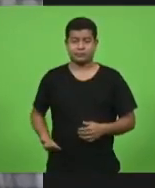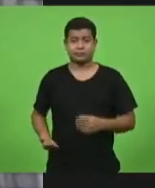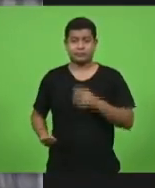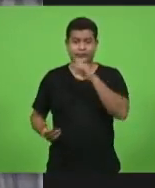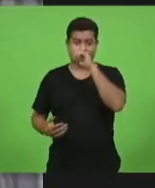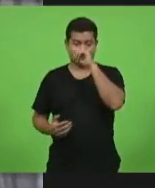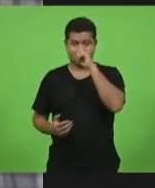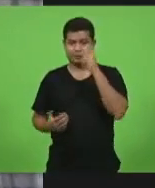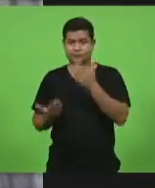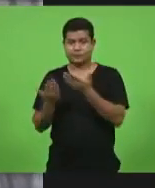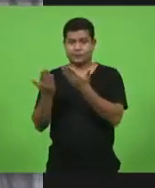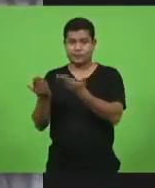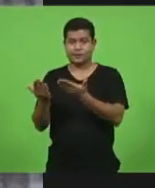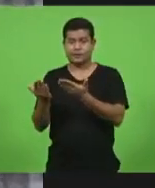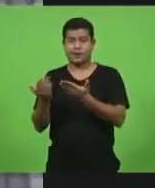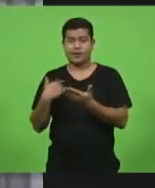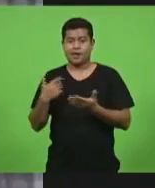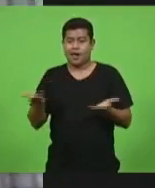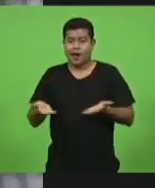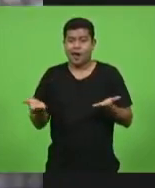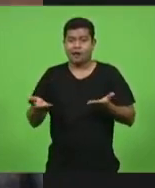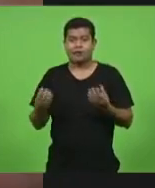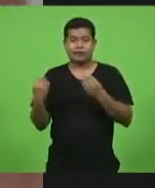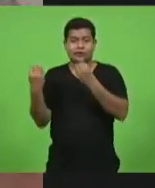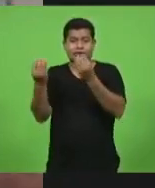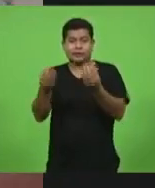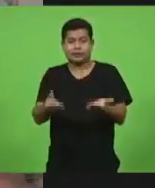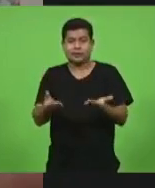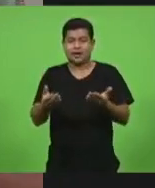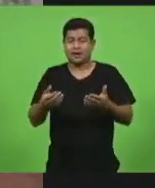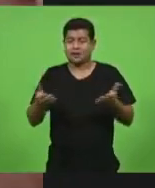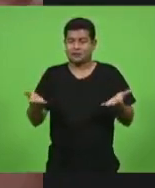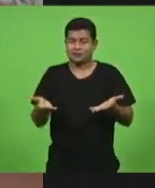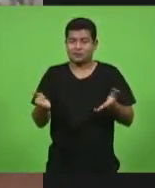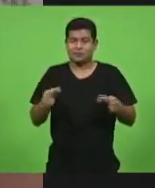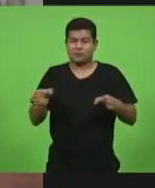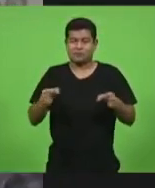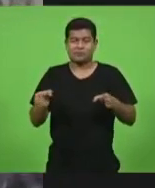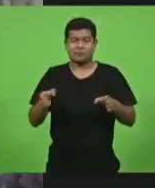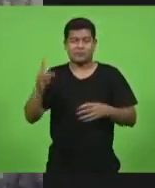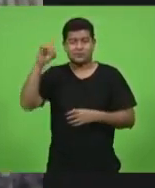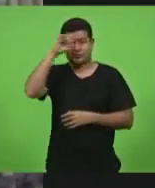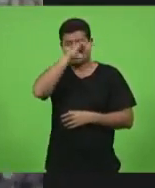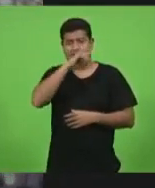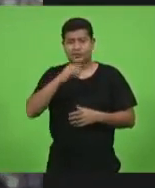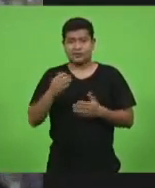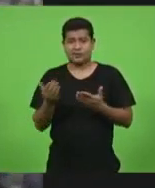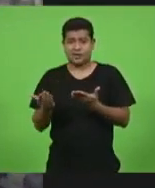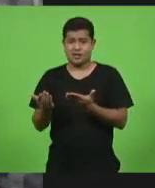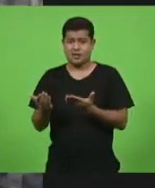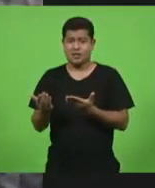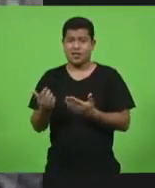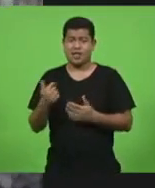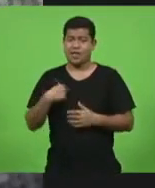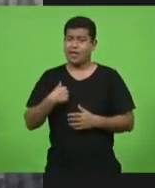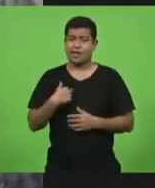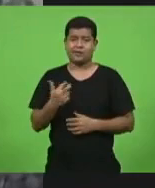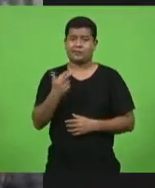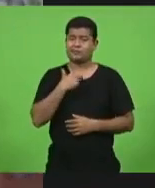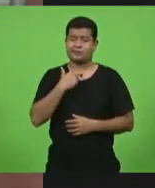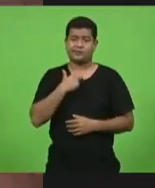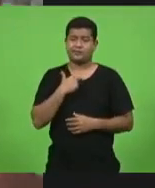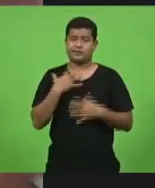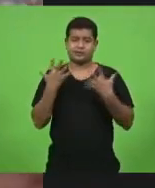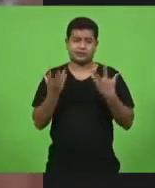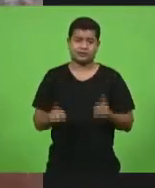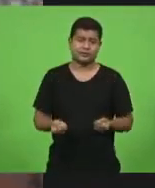o país na situação da saúde que nós que este ministro deixou eu não posso votar favorável